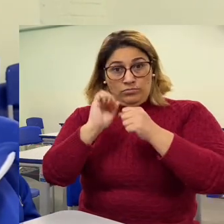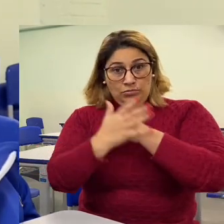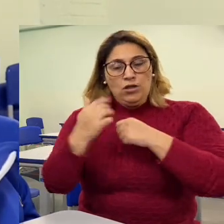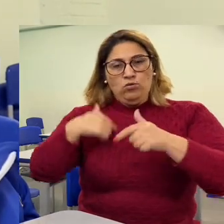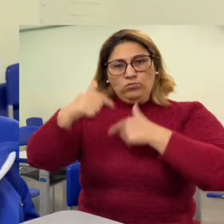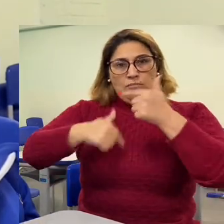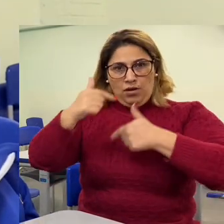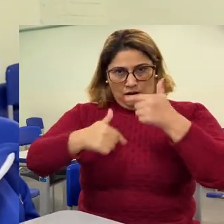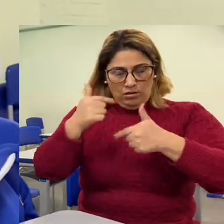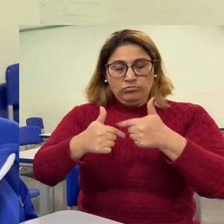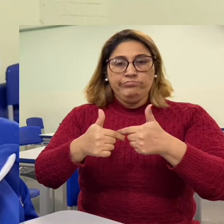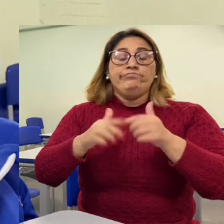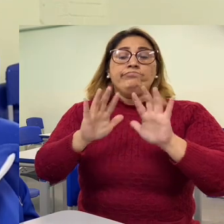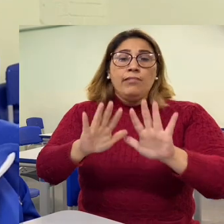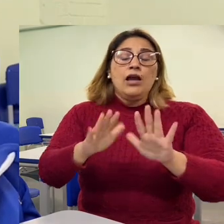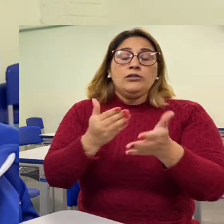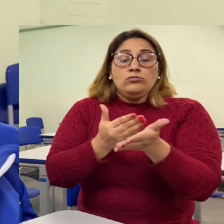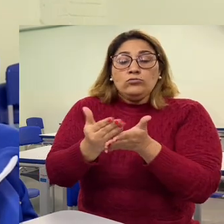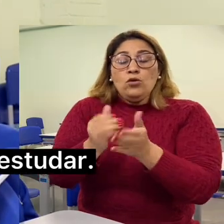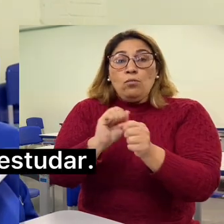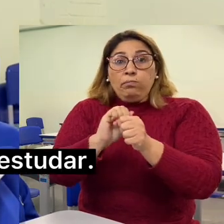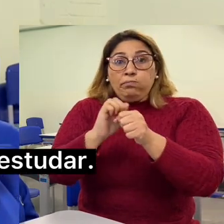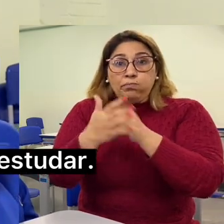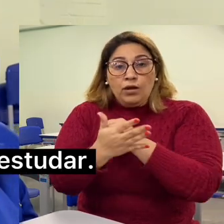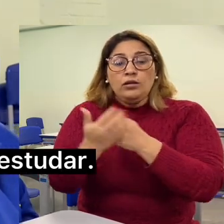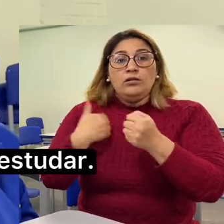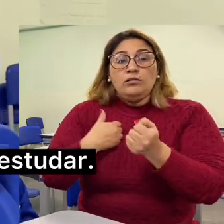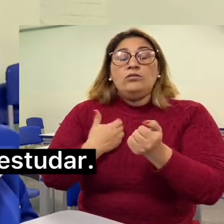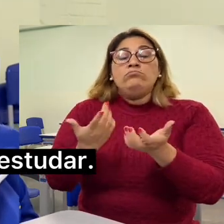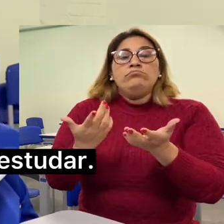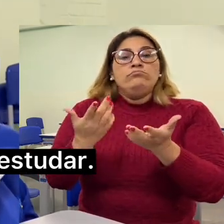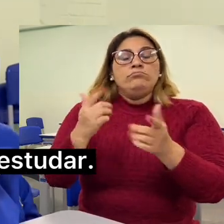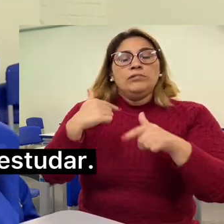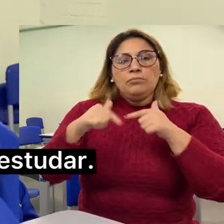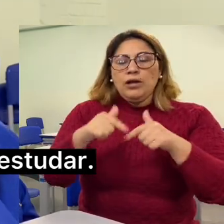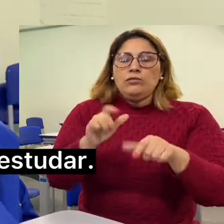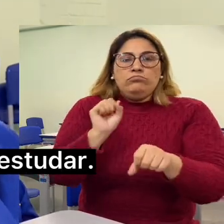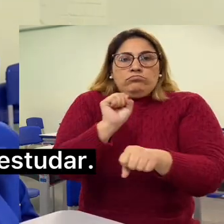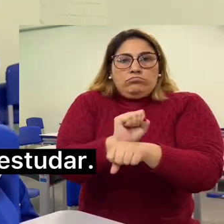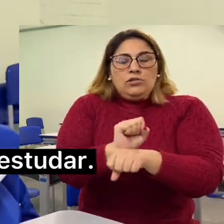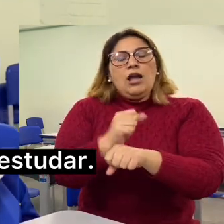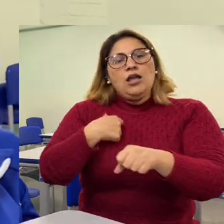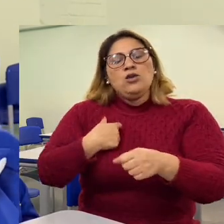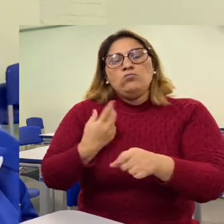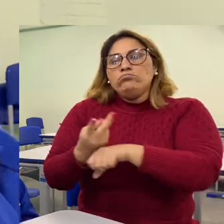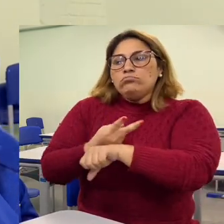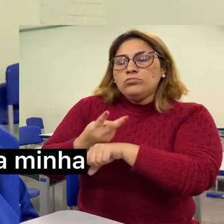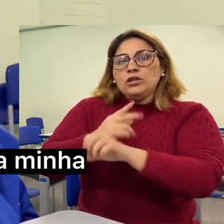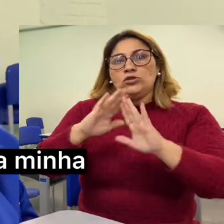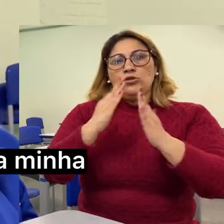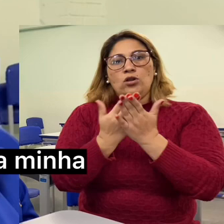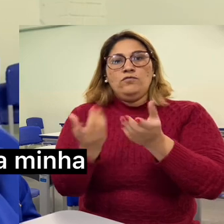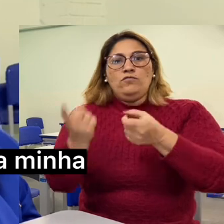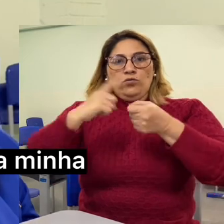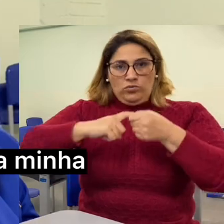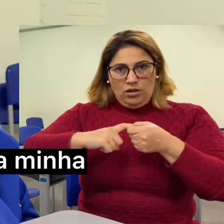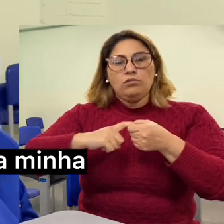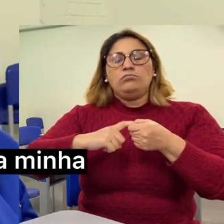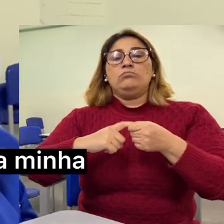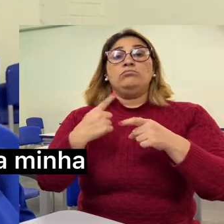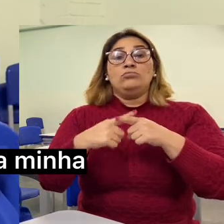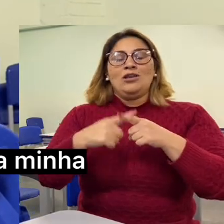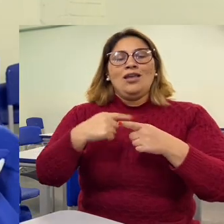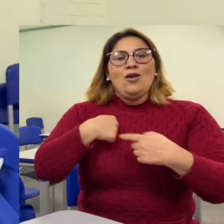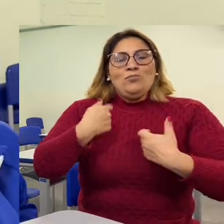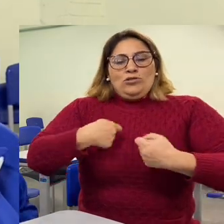começou a pandemia e saí do serviço. Aí eu peguei e procurei a escola aqui para me estudar. Então eu estou estudando mais